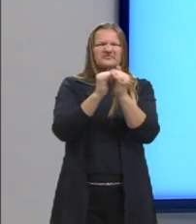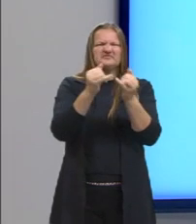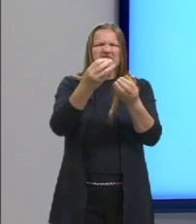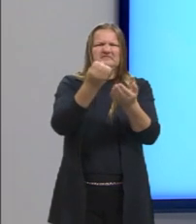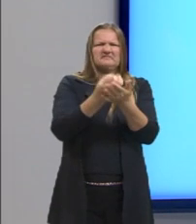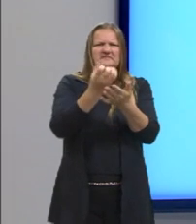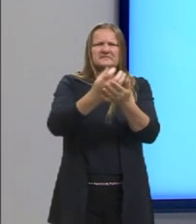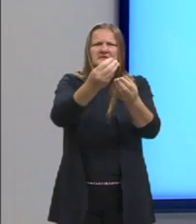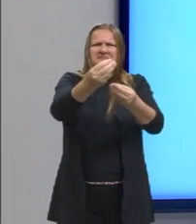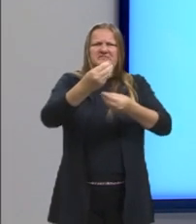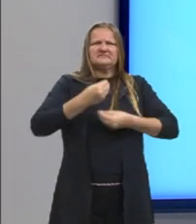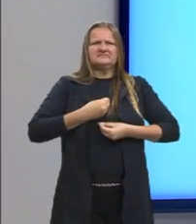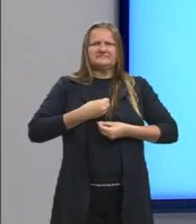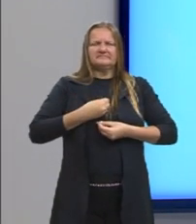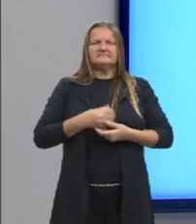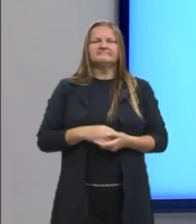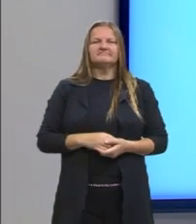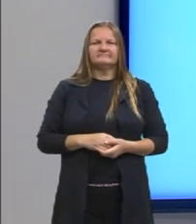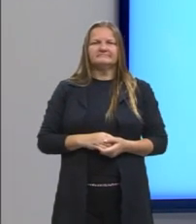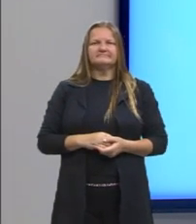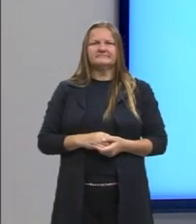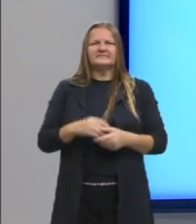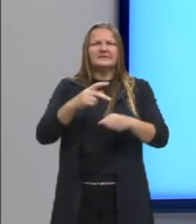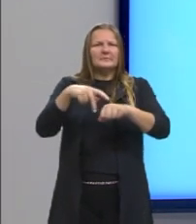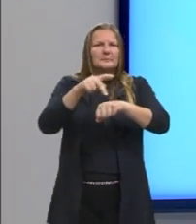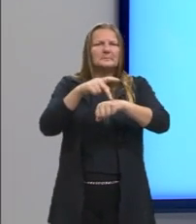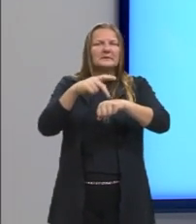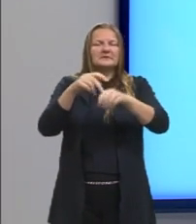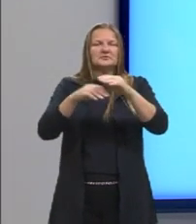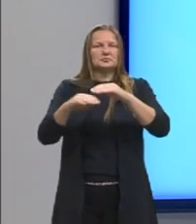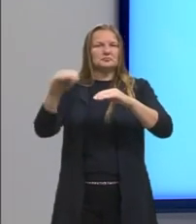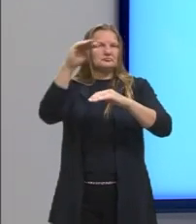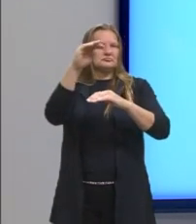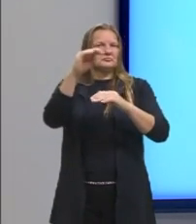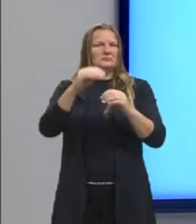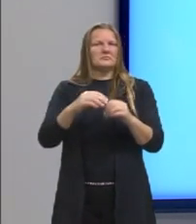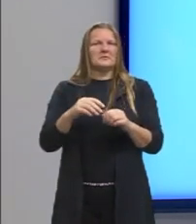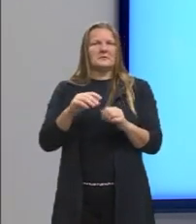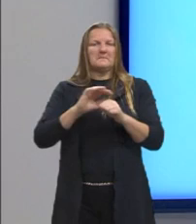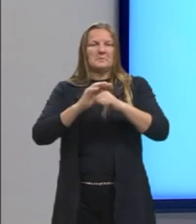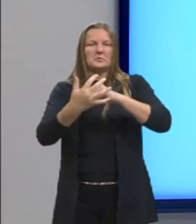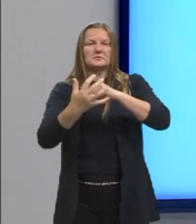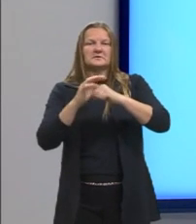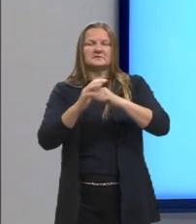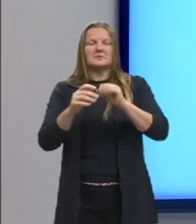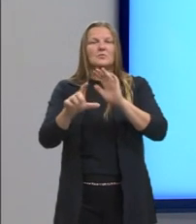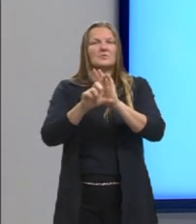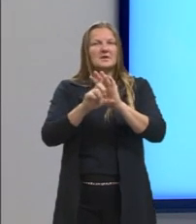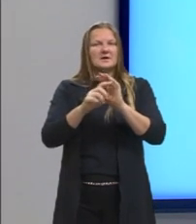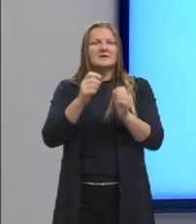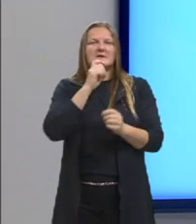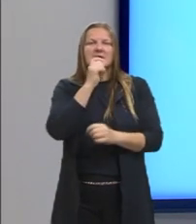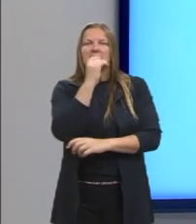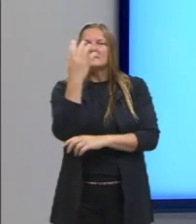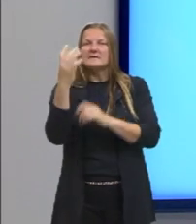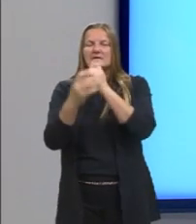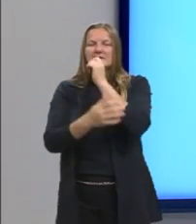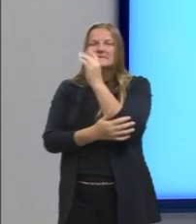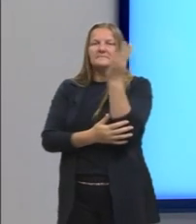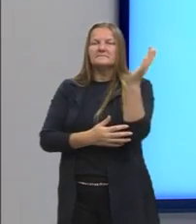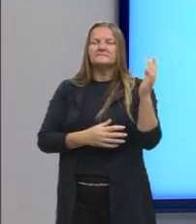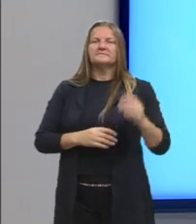protecionismo. Países desenvolvidos, então, eles têm esse protecionismo muito maior. Trouxe aqui para nós, países desenvolvidos, as